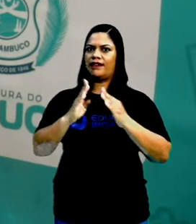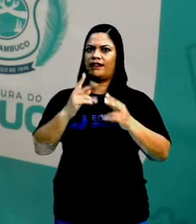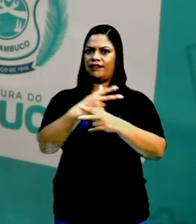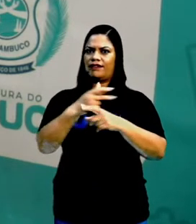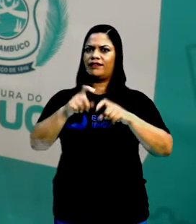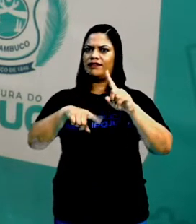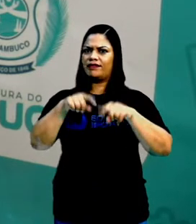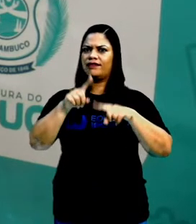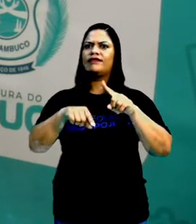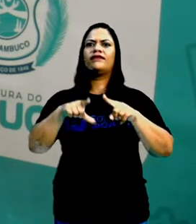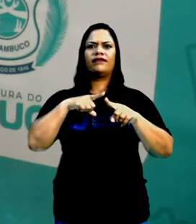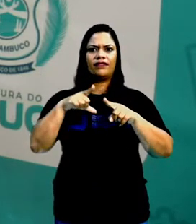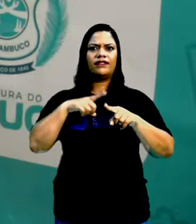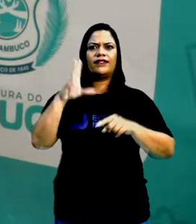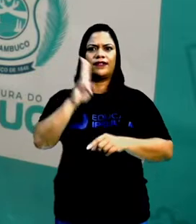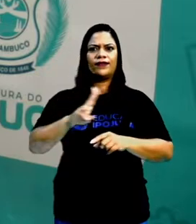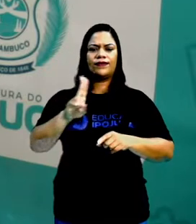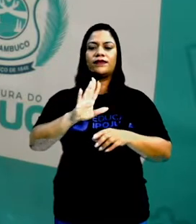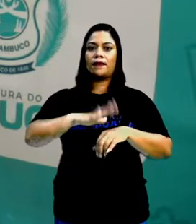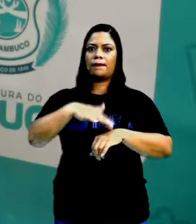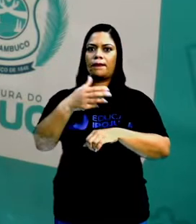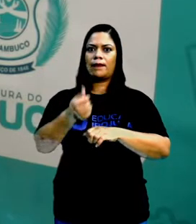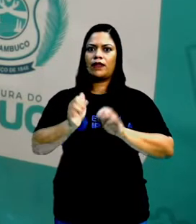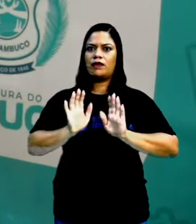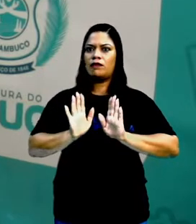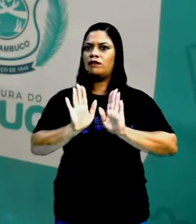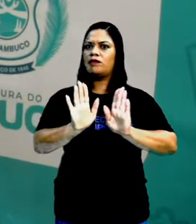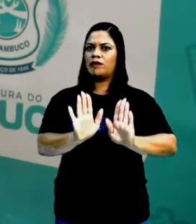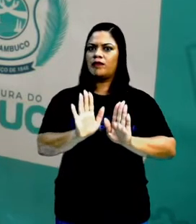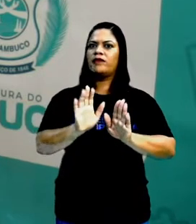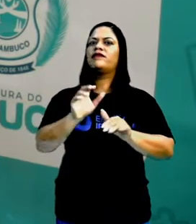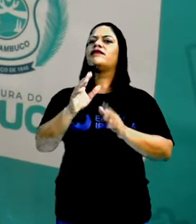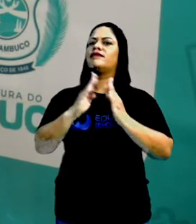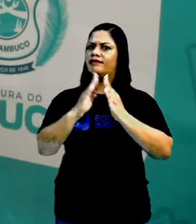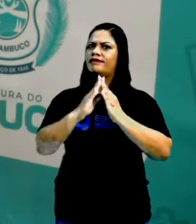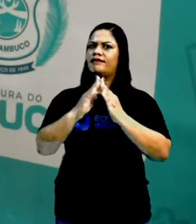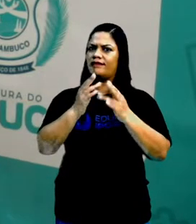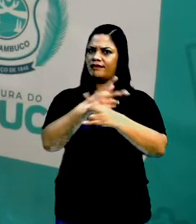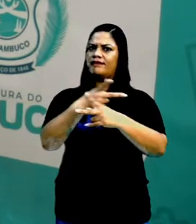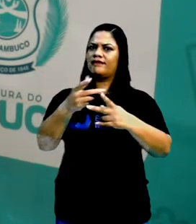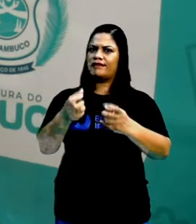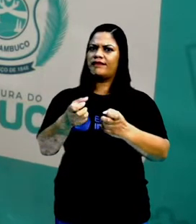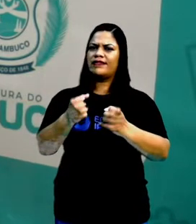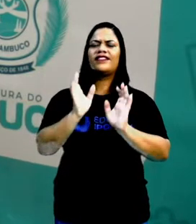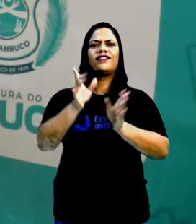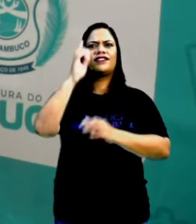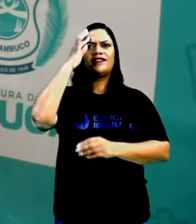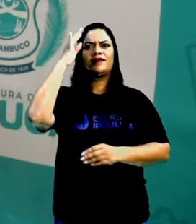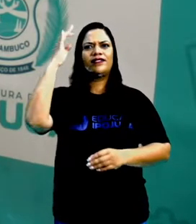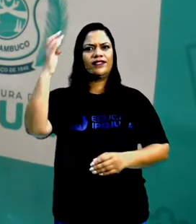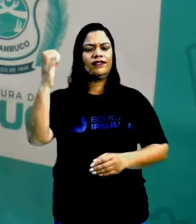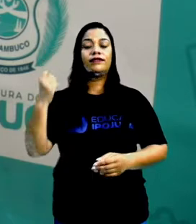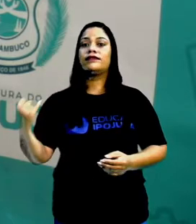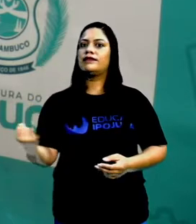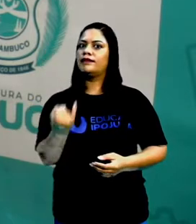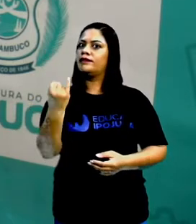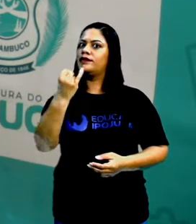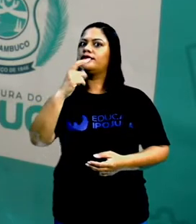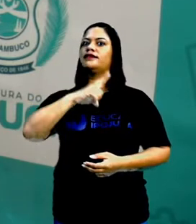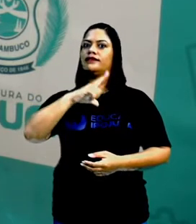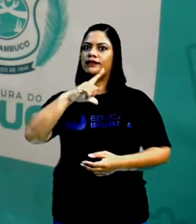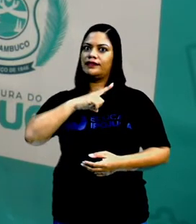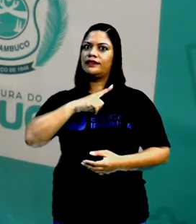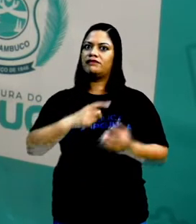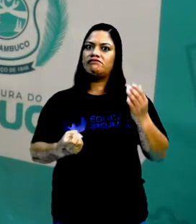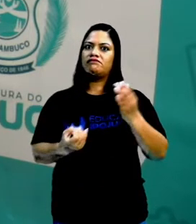colocam uma rodinha para tirar de um canto para outro Já imaginou a importância dessa